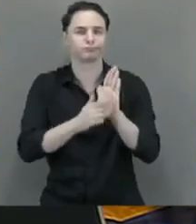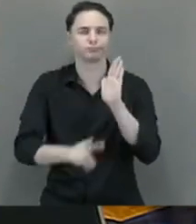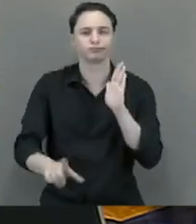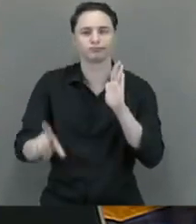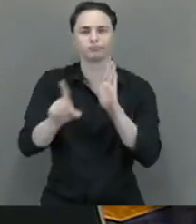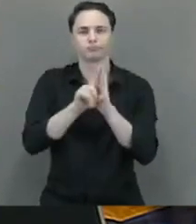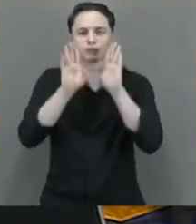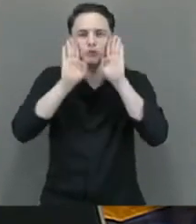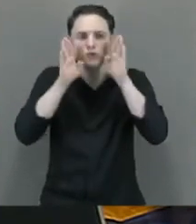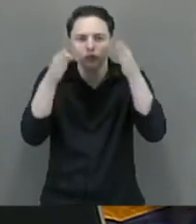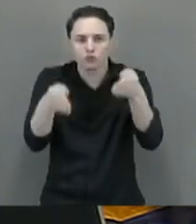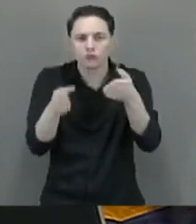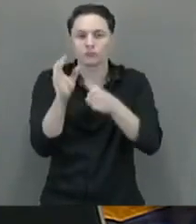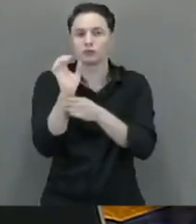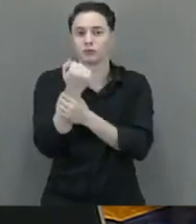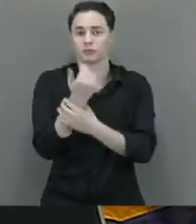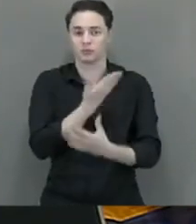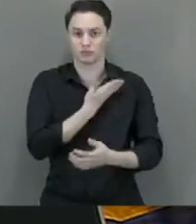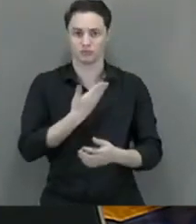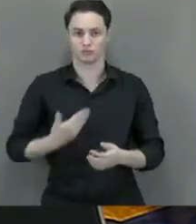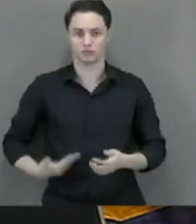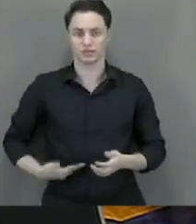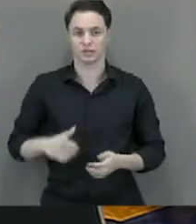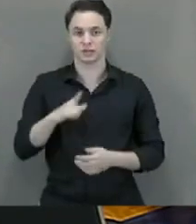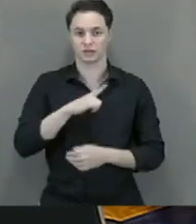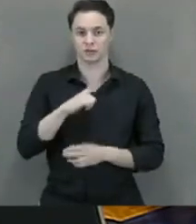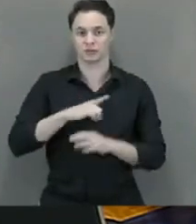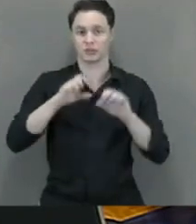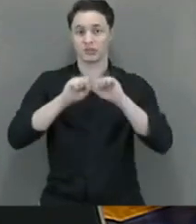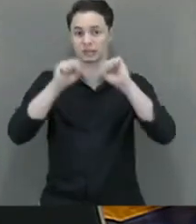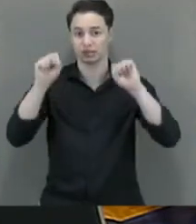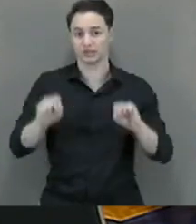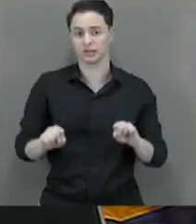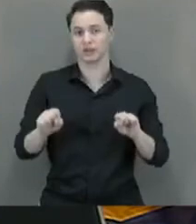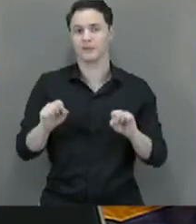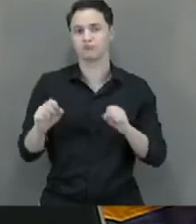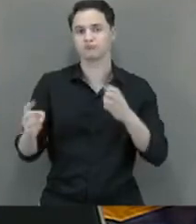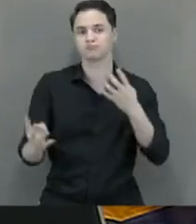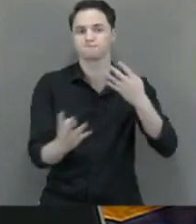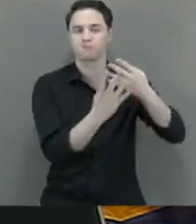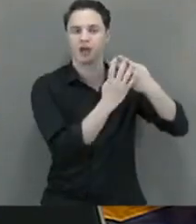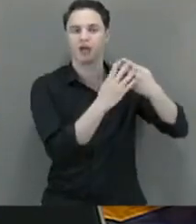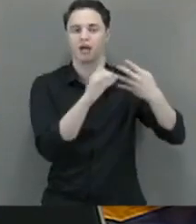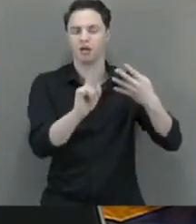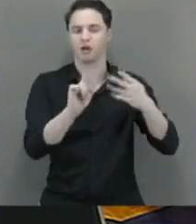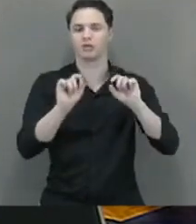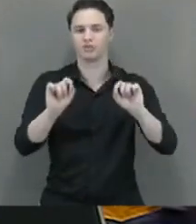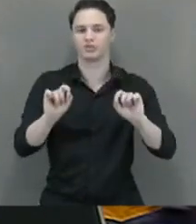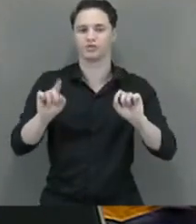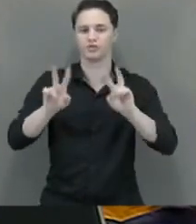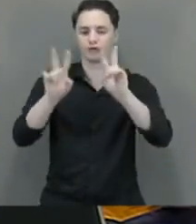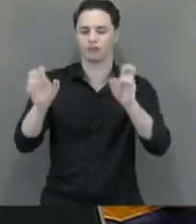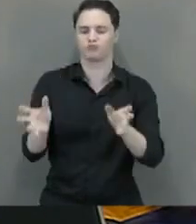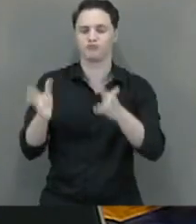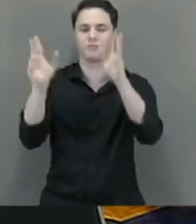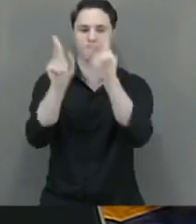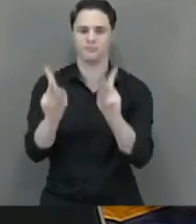pertinentes à segurança pública e ao sistema penitenciário e às políticas públicas de promoção da paz social.